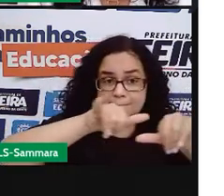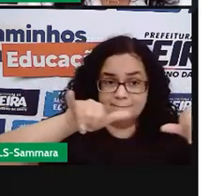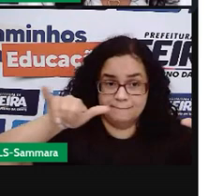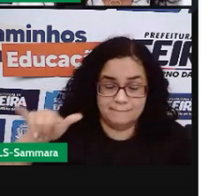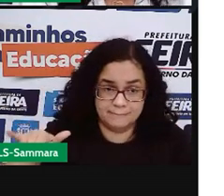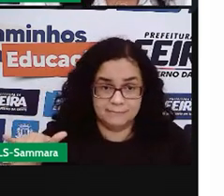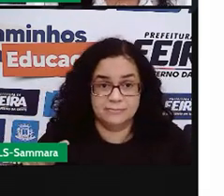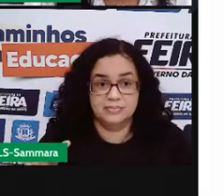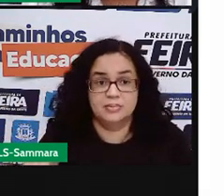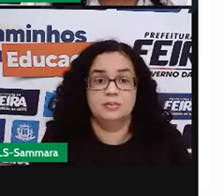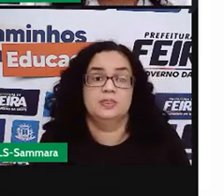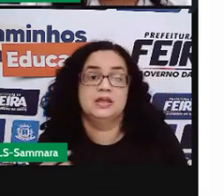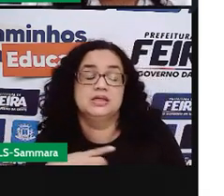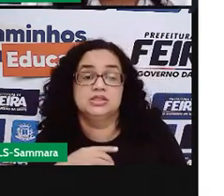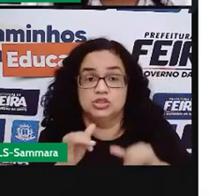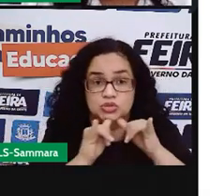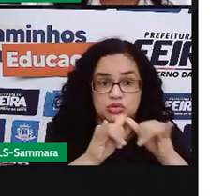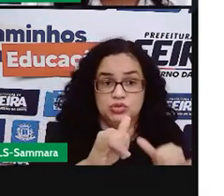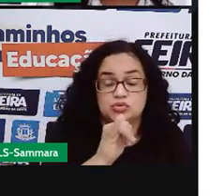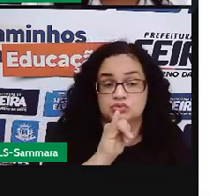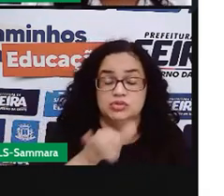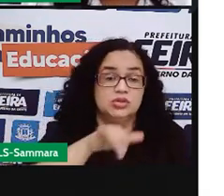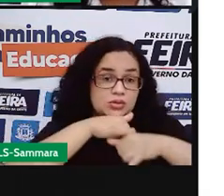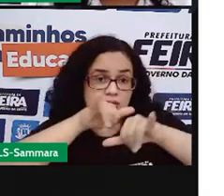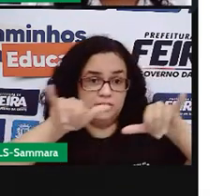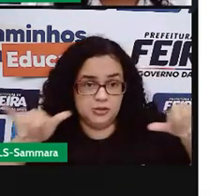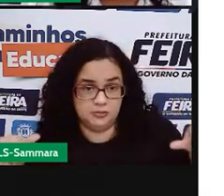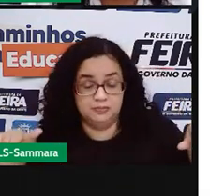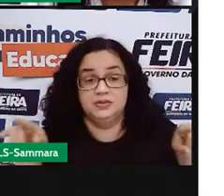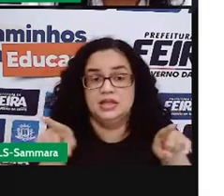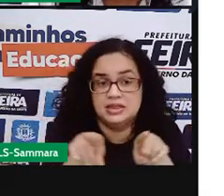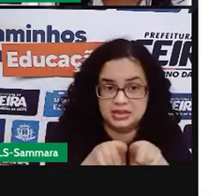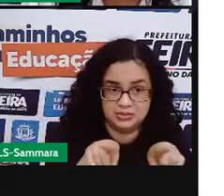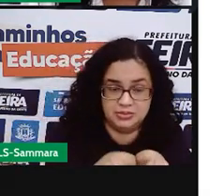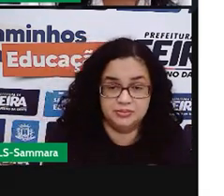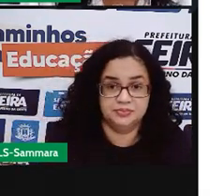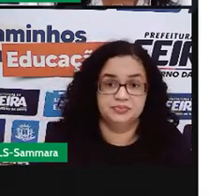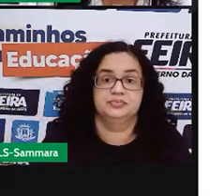e, ao mesmo tempo, nós divulgamos esse produto, esse serviço também.